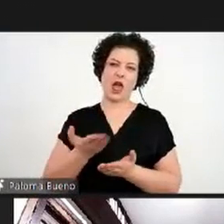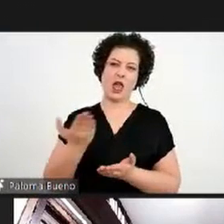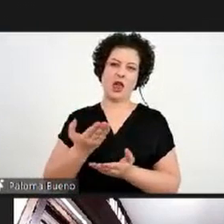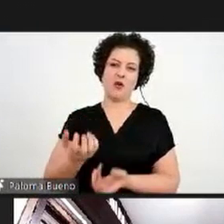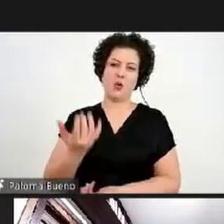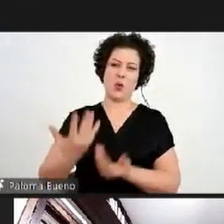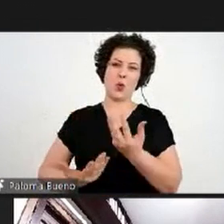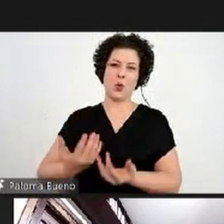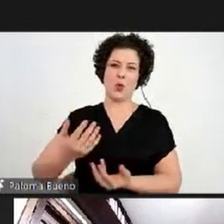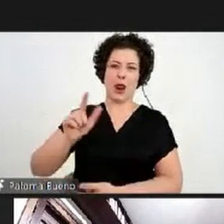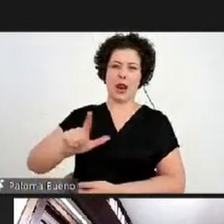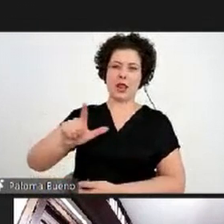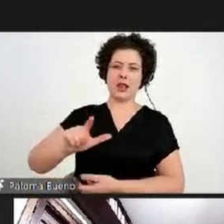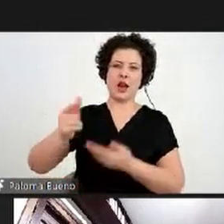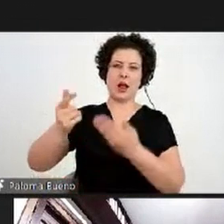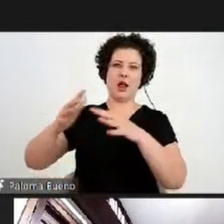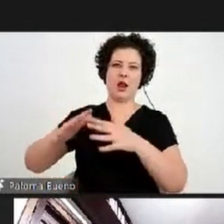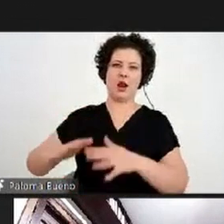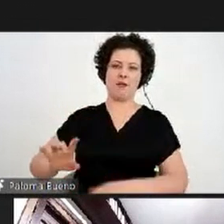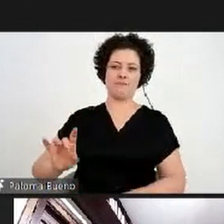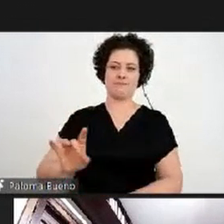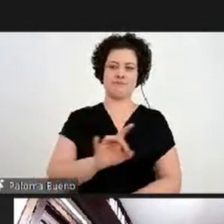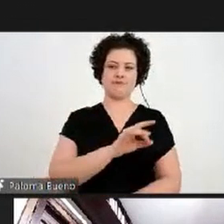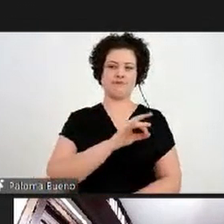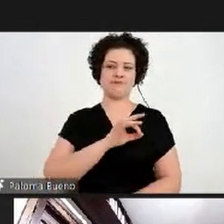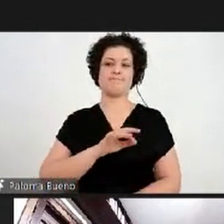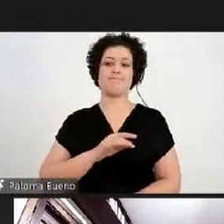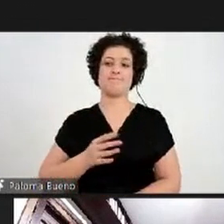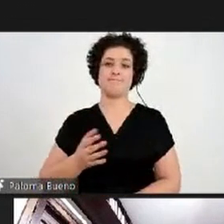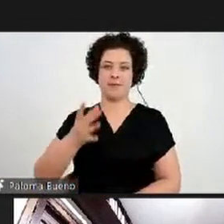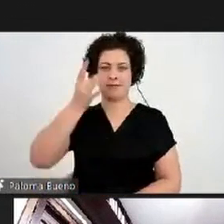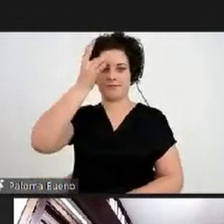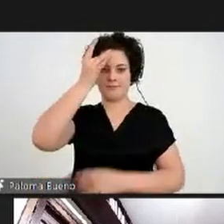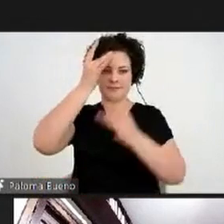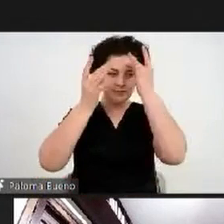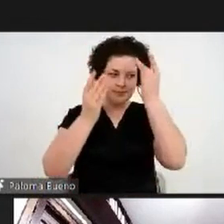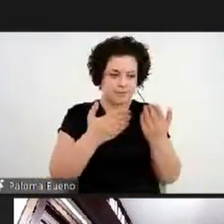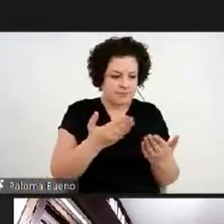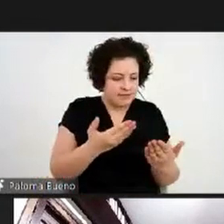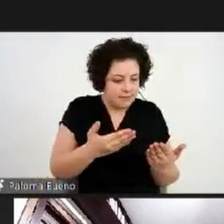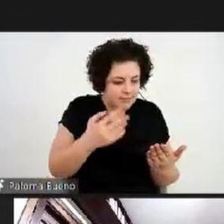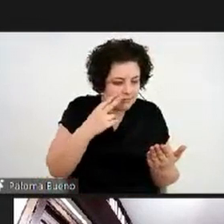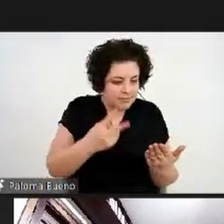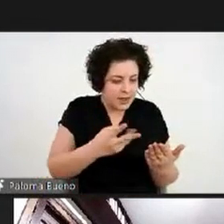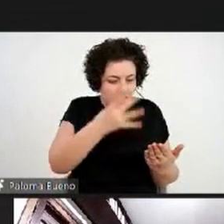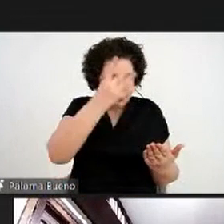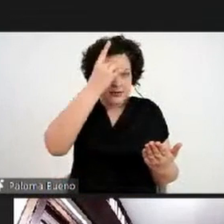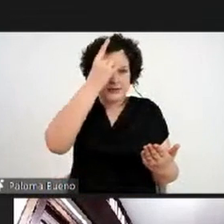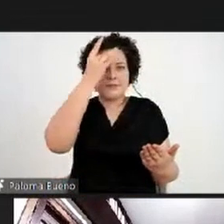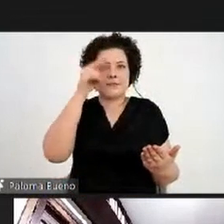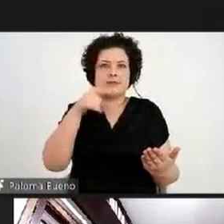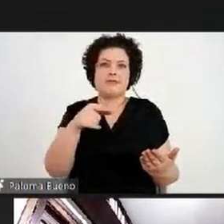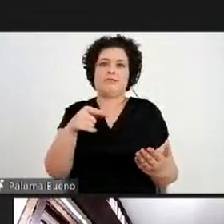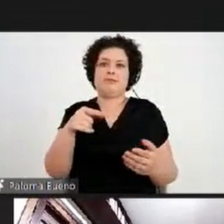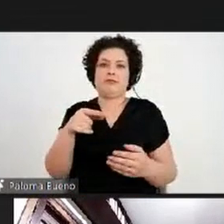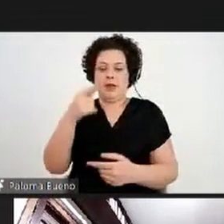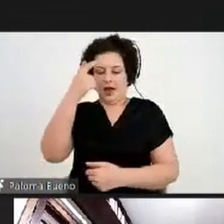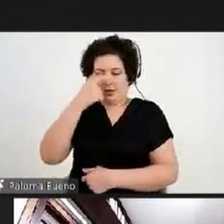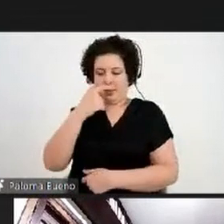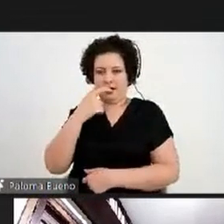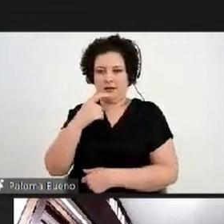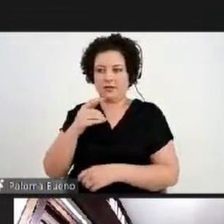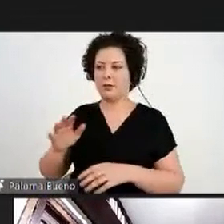da literatura, que cada uma das pessoas decora um livro e ela vira um livro em si, né? Renata?